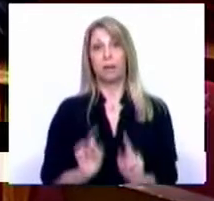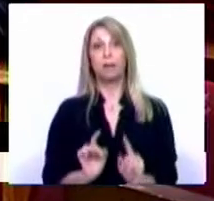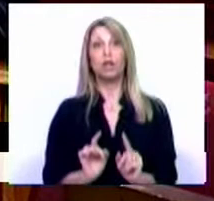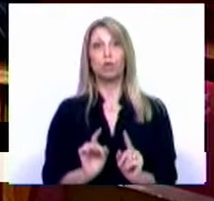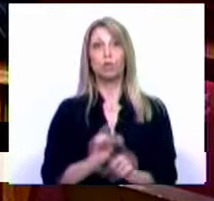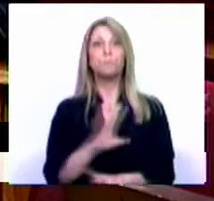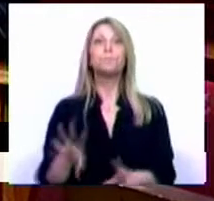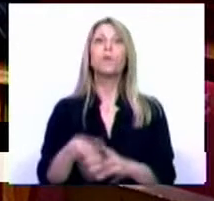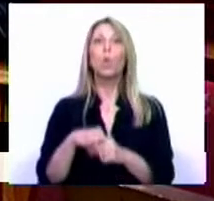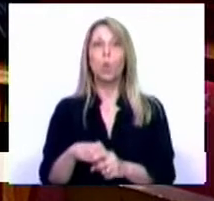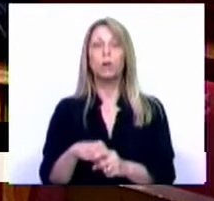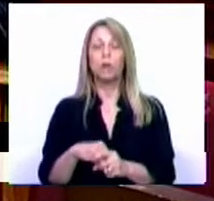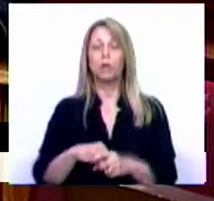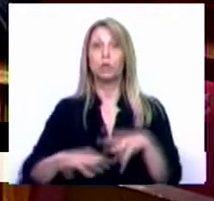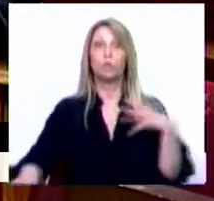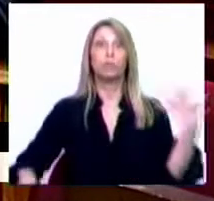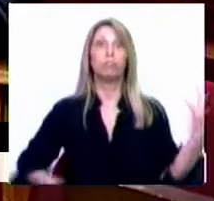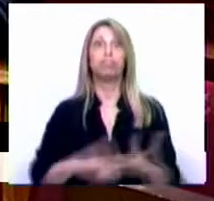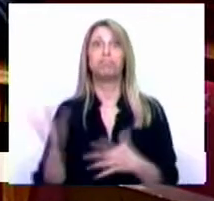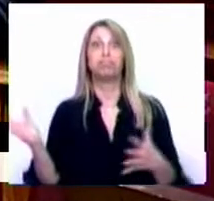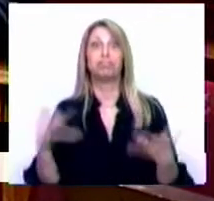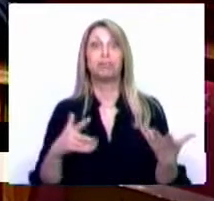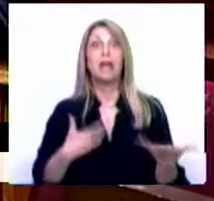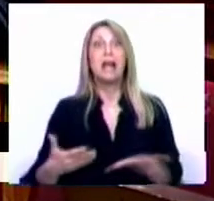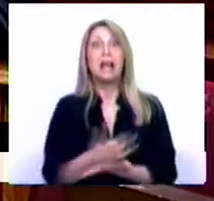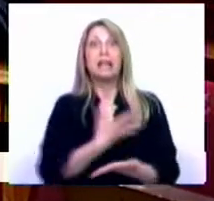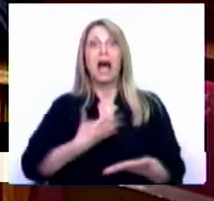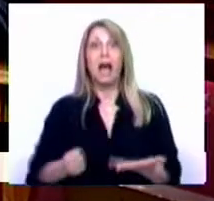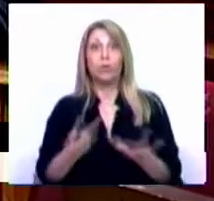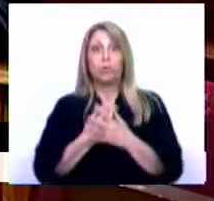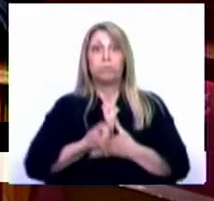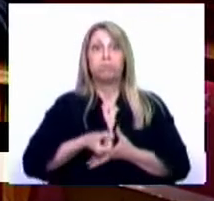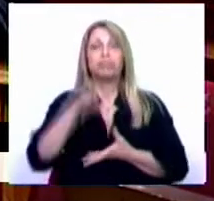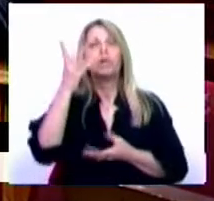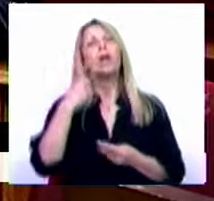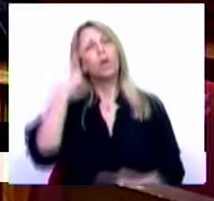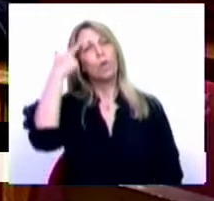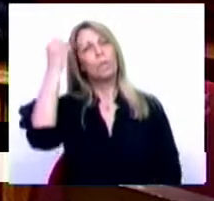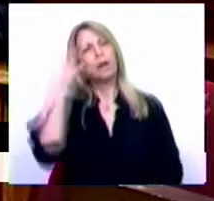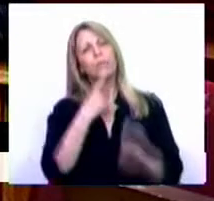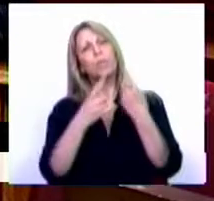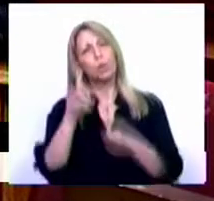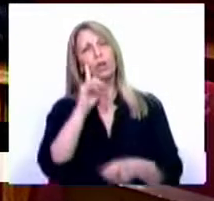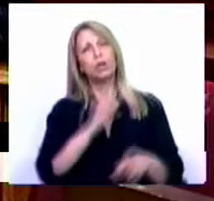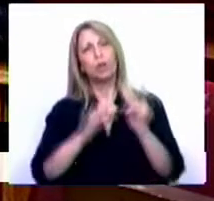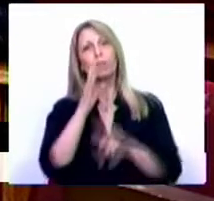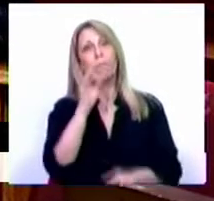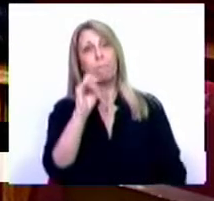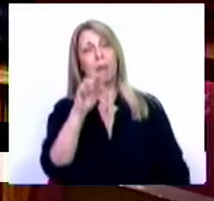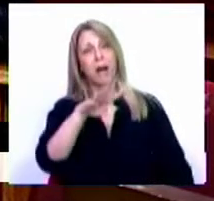contexto de um tsunami de dados, compreendo a pergunta da Sra. Deputada Márcia Passos, é necessário